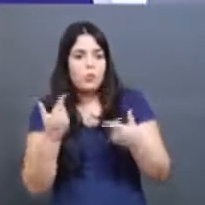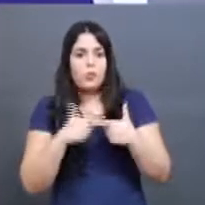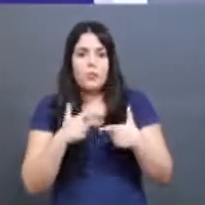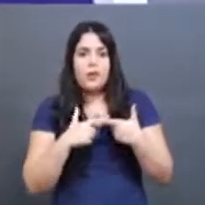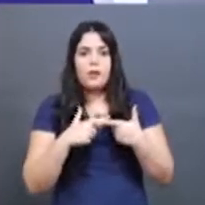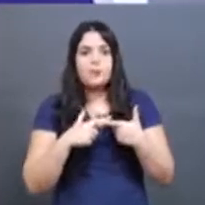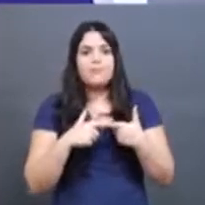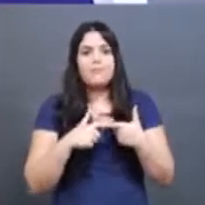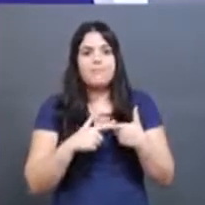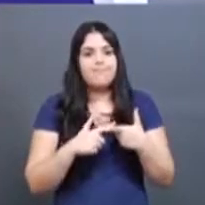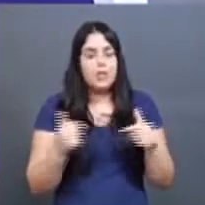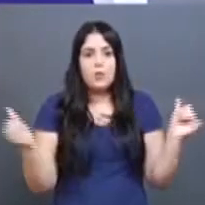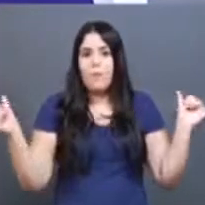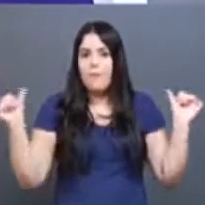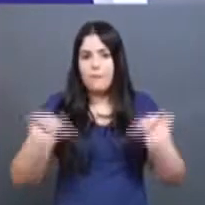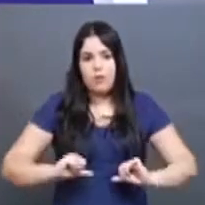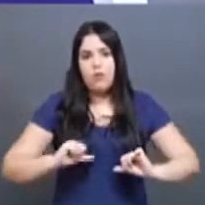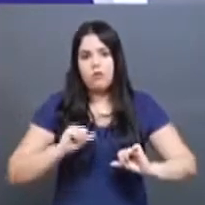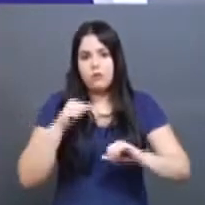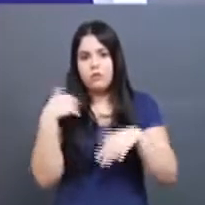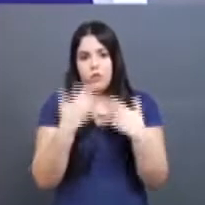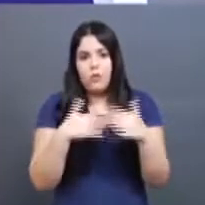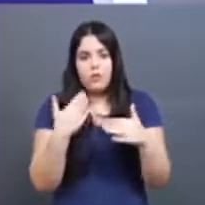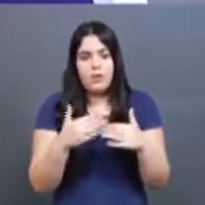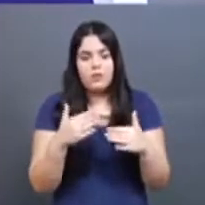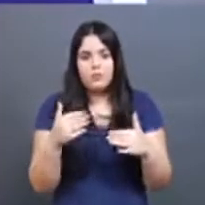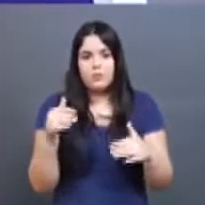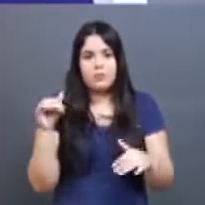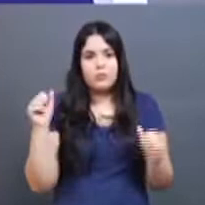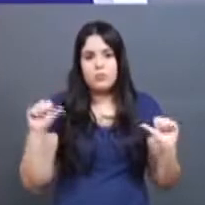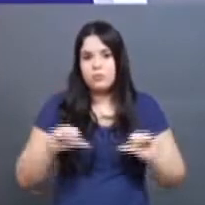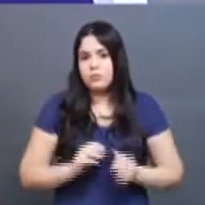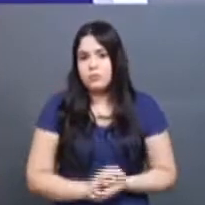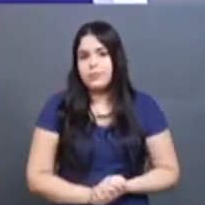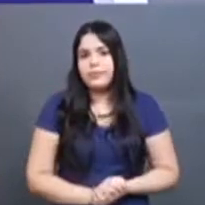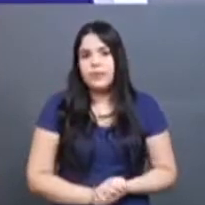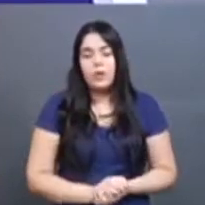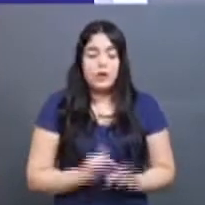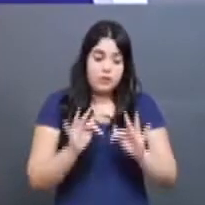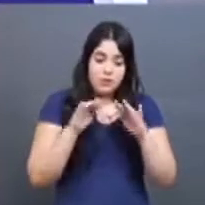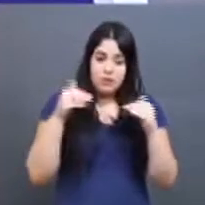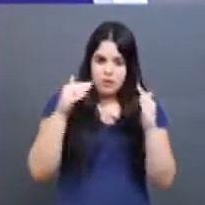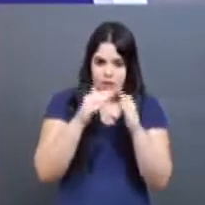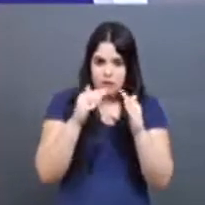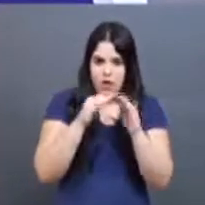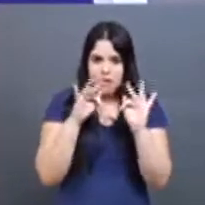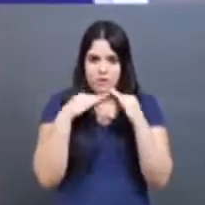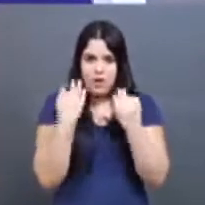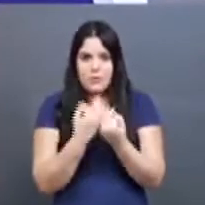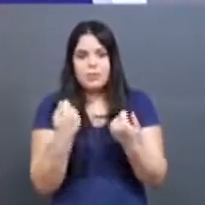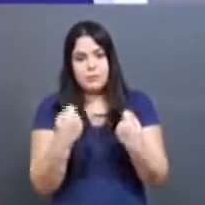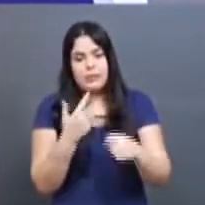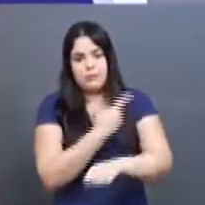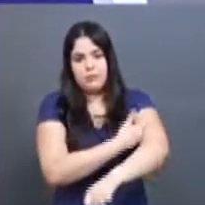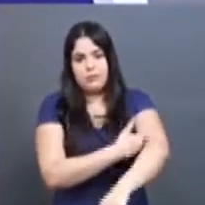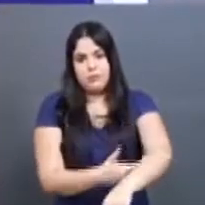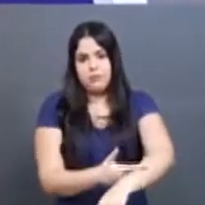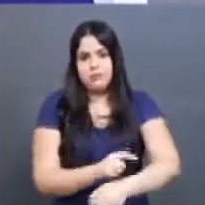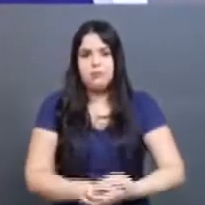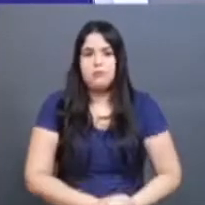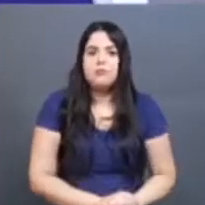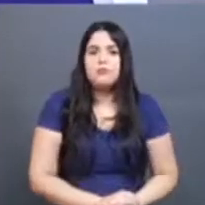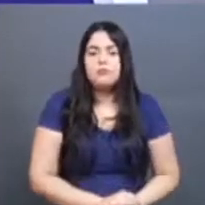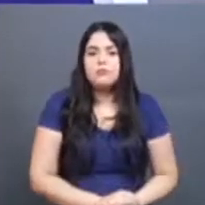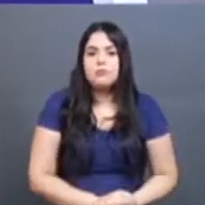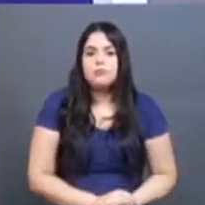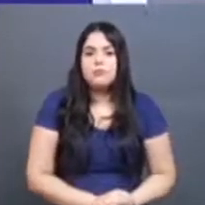complexo. Mais uma vez, a coisa está em casa, né? Na educação. É. Está em casa, na educação, é lá. Está